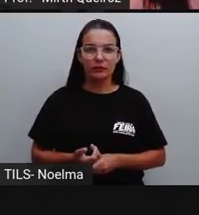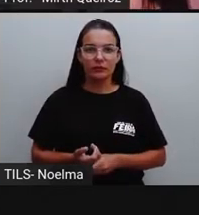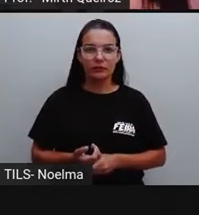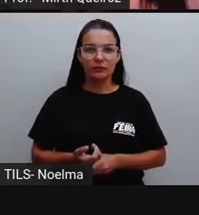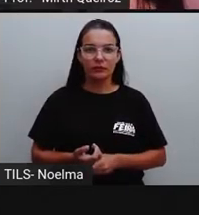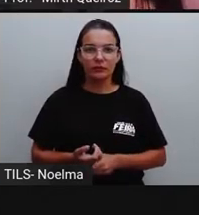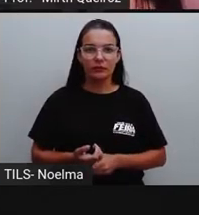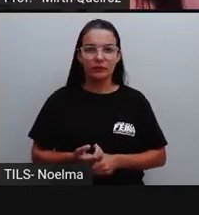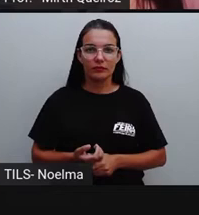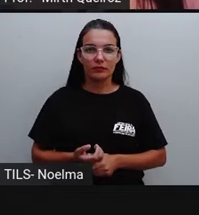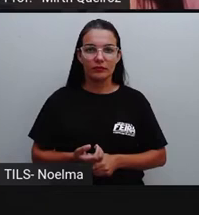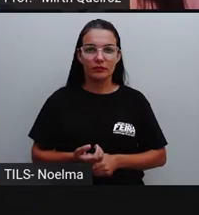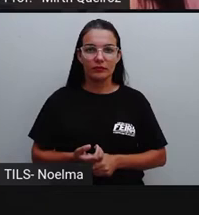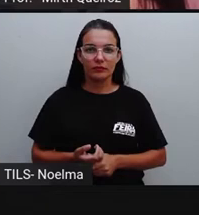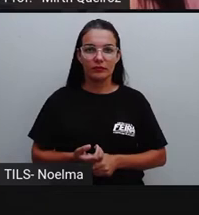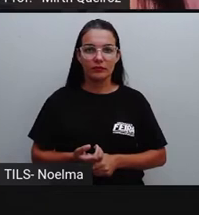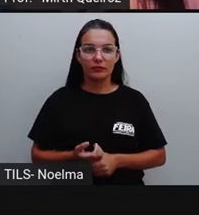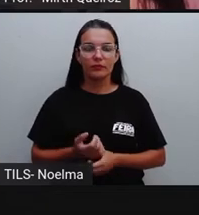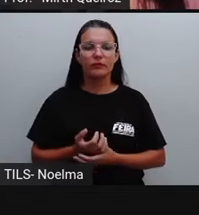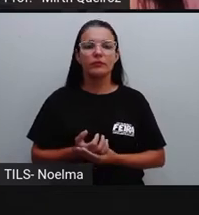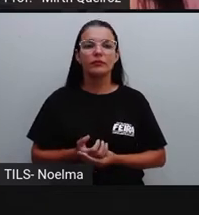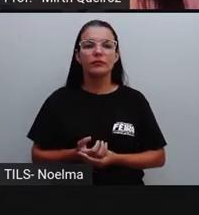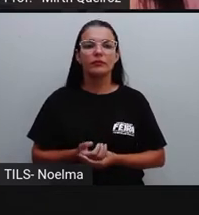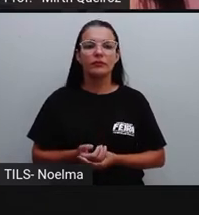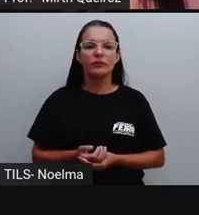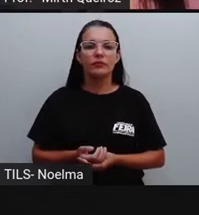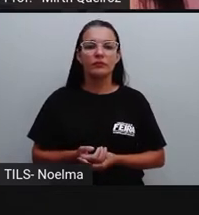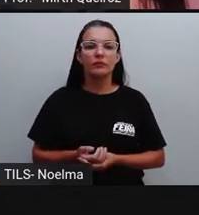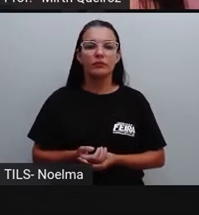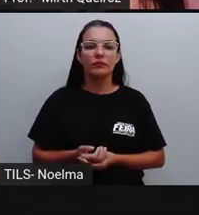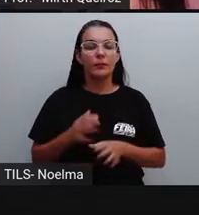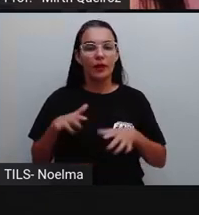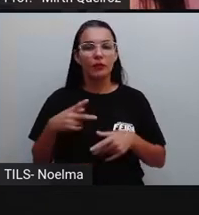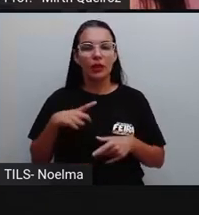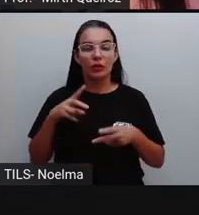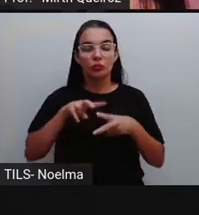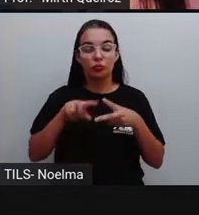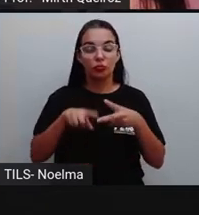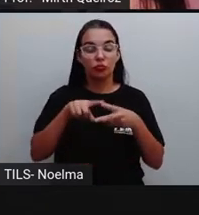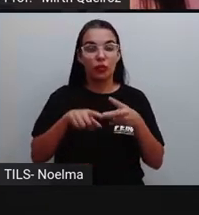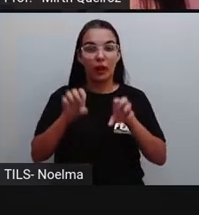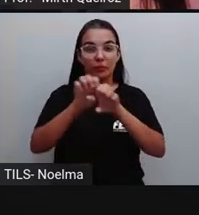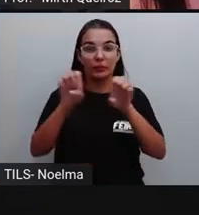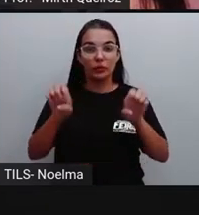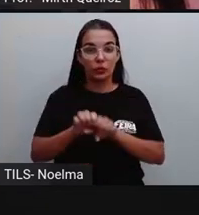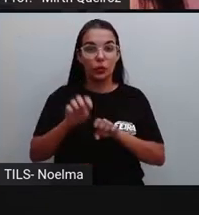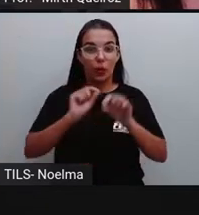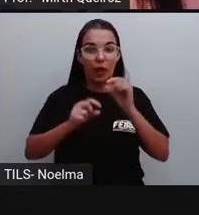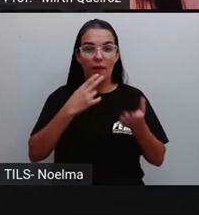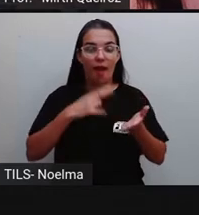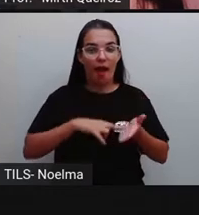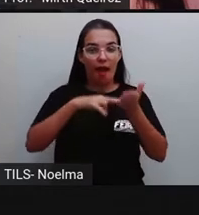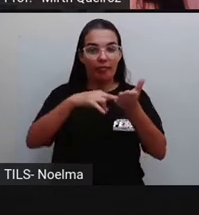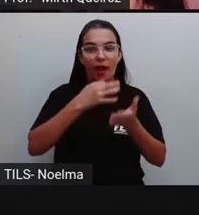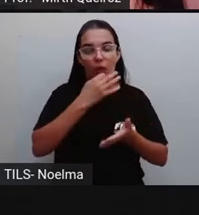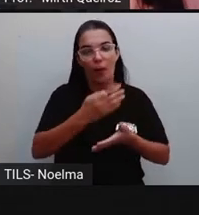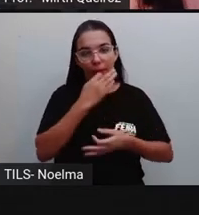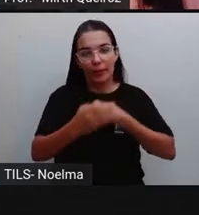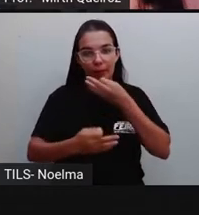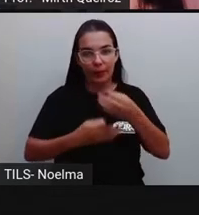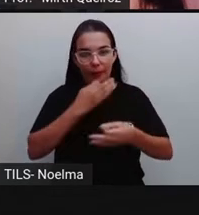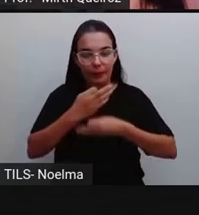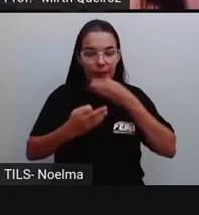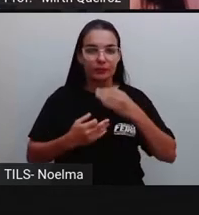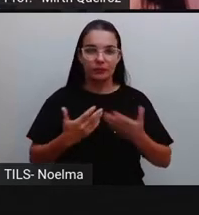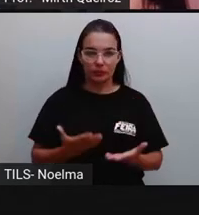que é um outro tipo de gênero. Então, gente vai ter duas estruturas aí fundamentais presentes